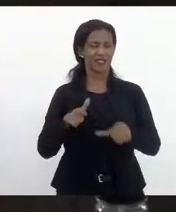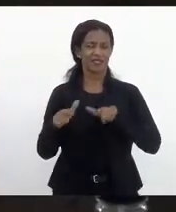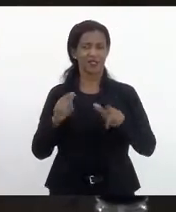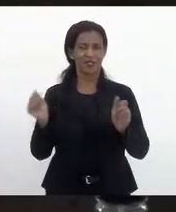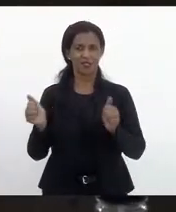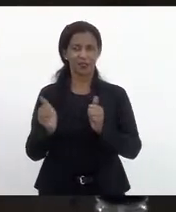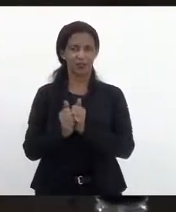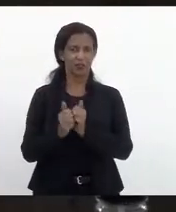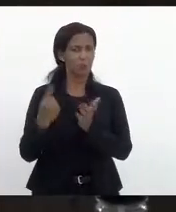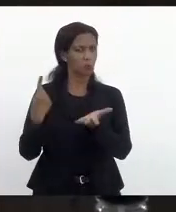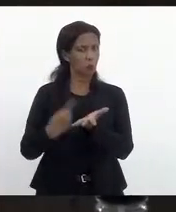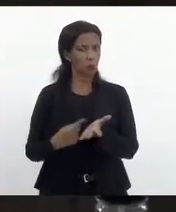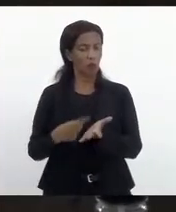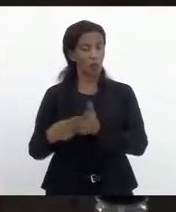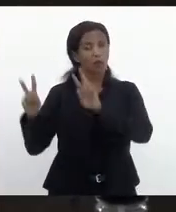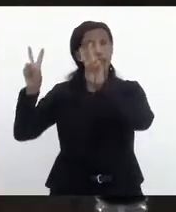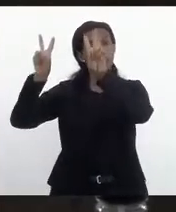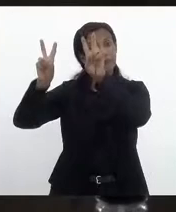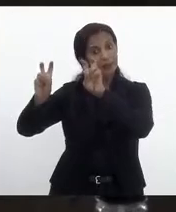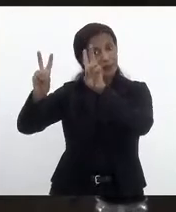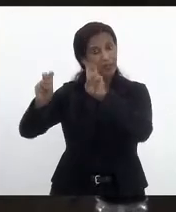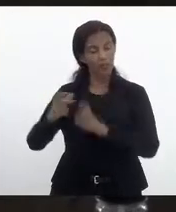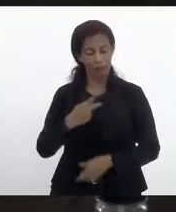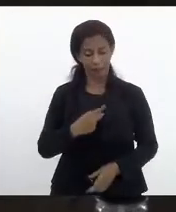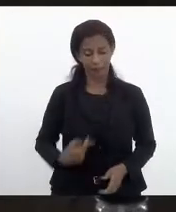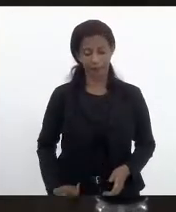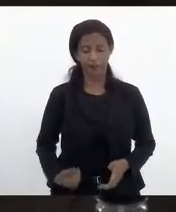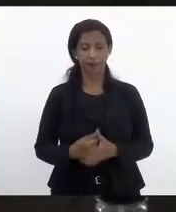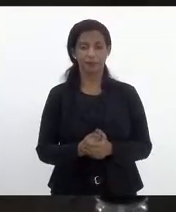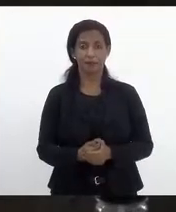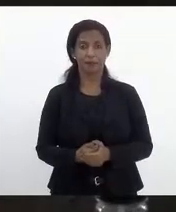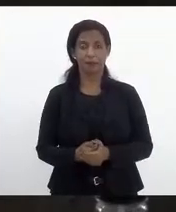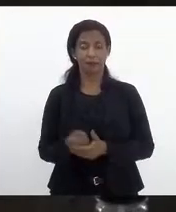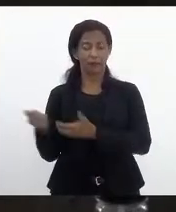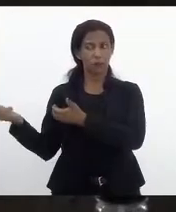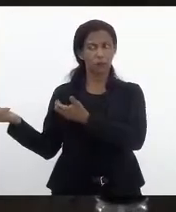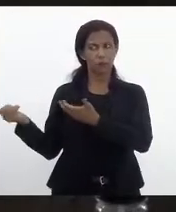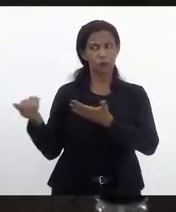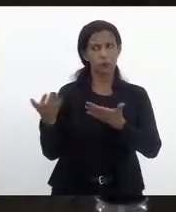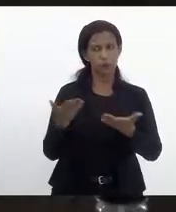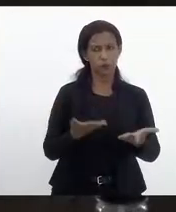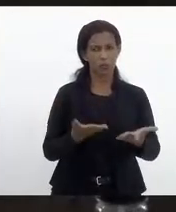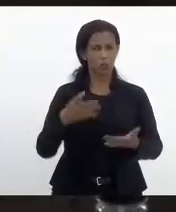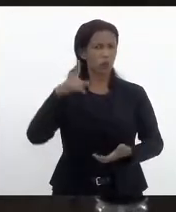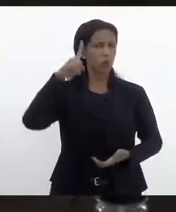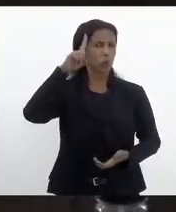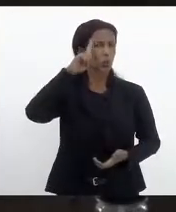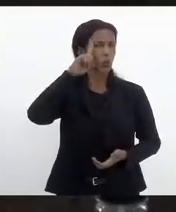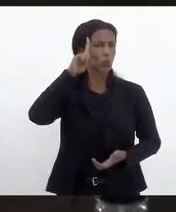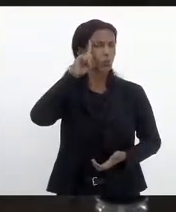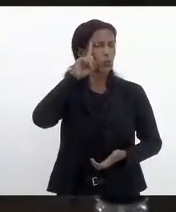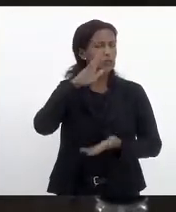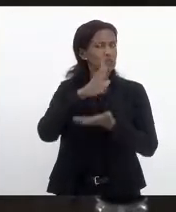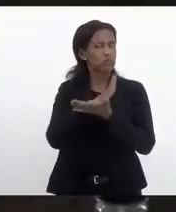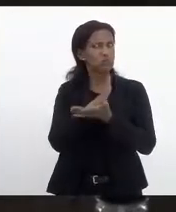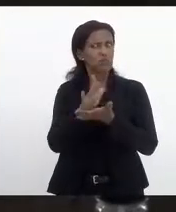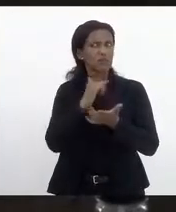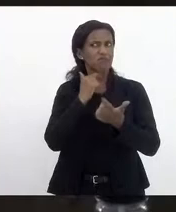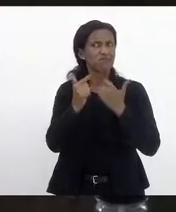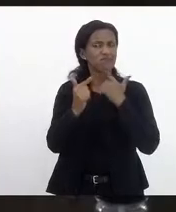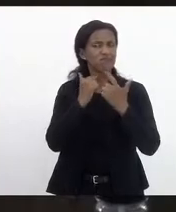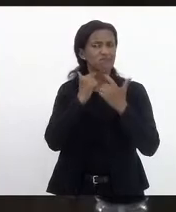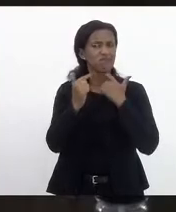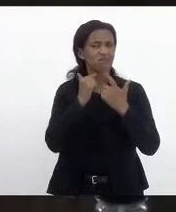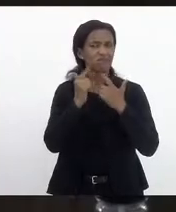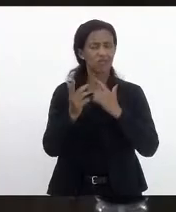chegamos sempre a um acordo. Este é um tema, presidente, que tem trazido todos os dias alguns questionamentos, divergências